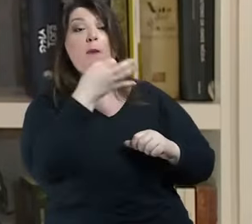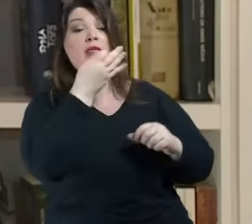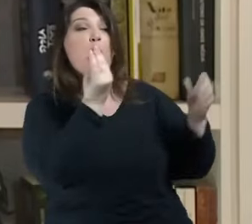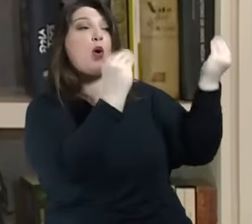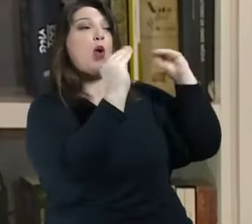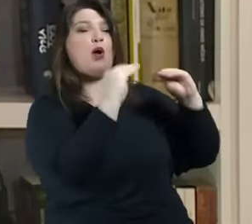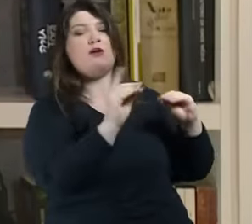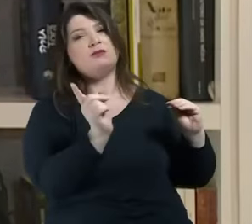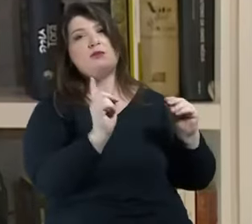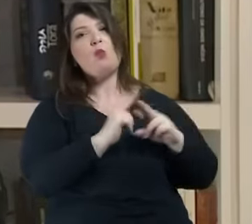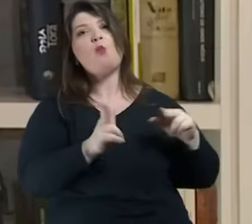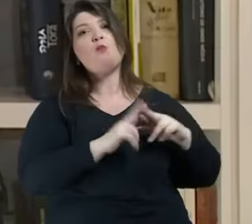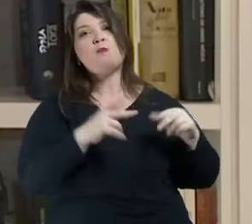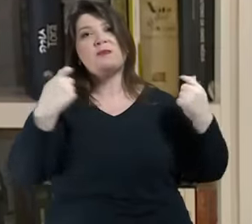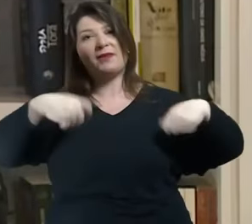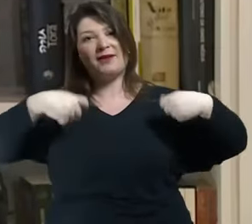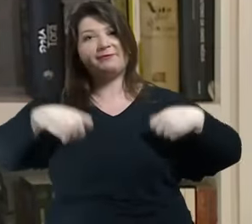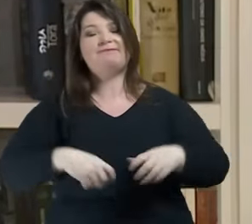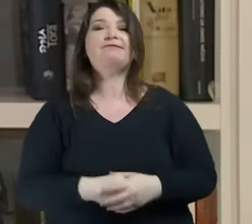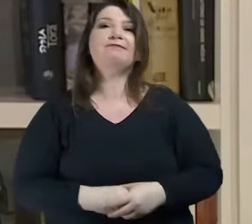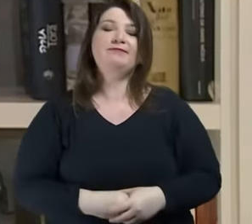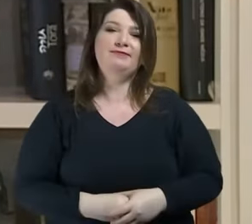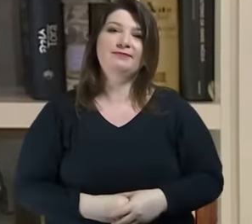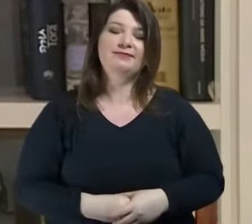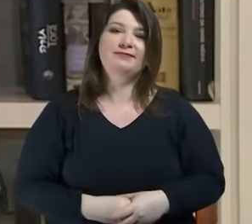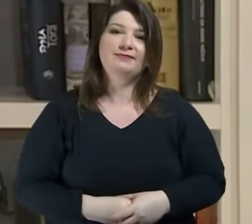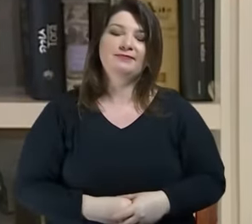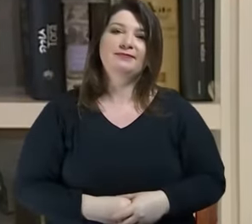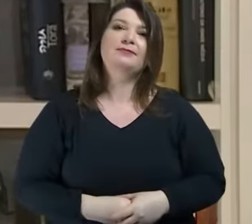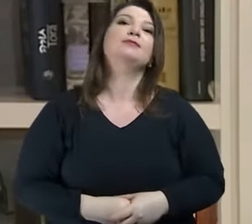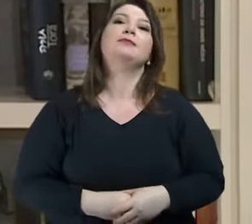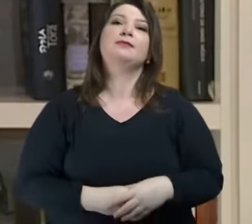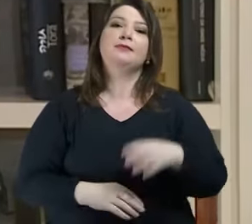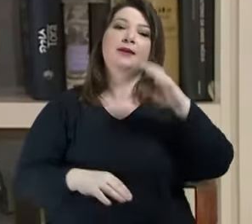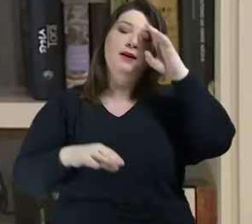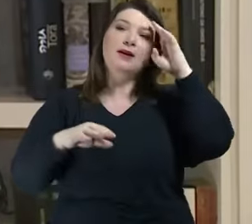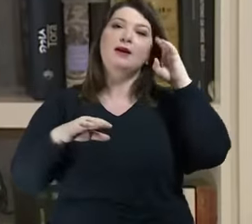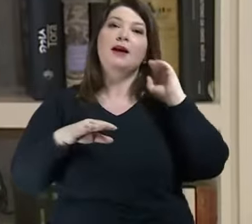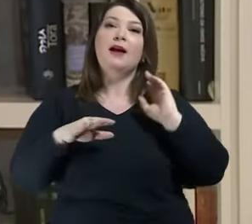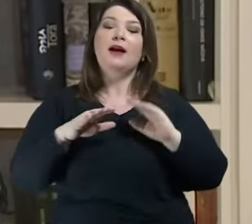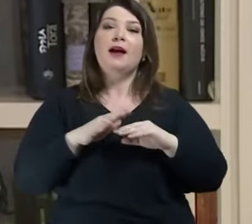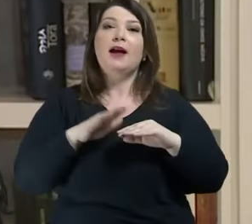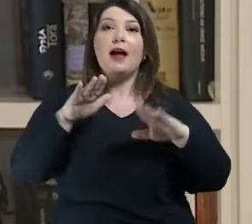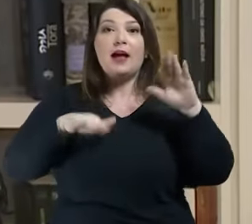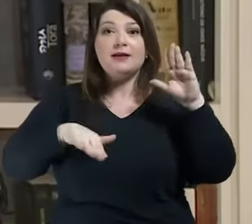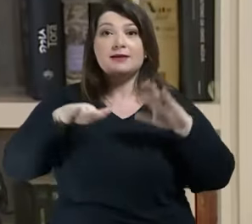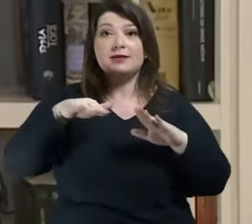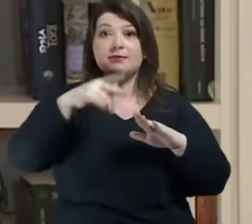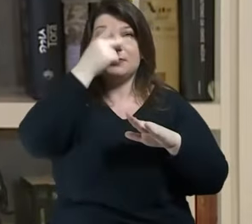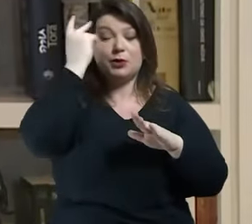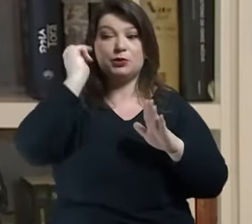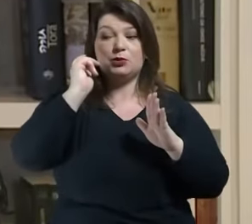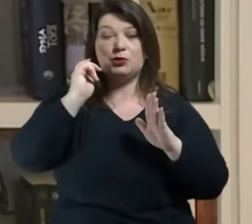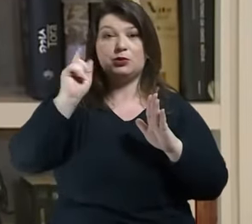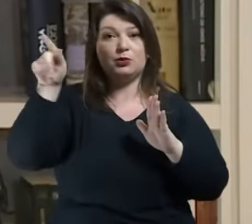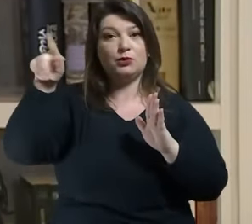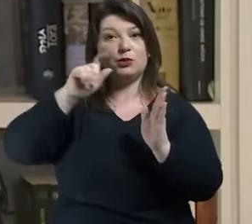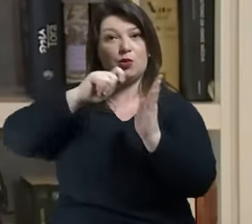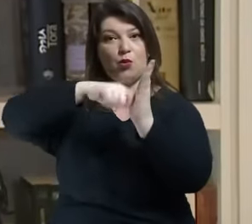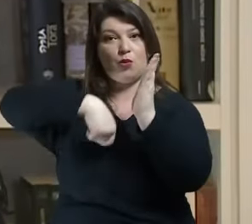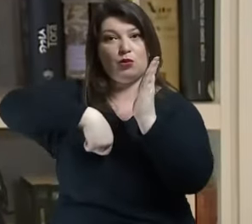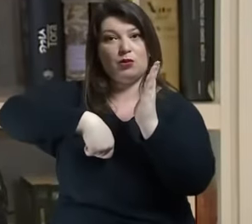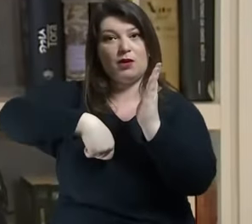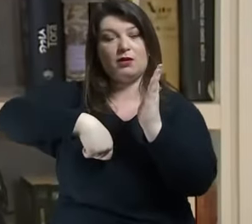ele é contratado por pessoas às vezes de grande prestígio intelectual ou de prestígio político